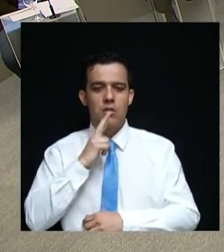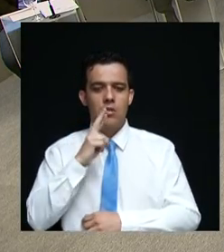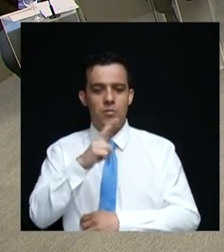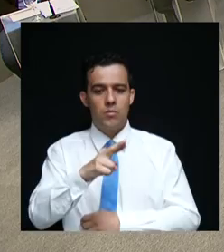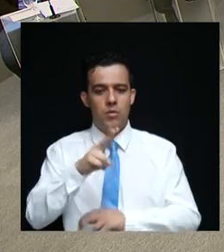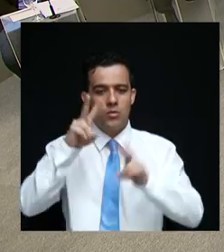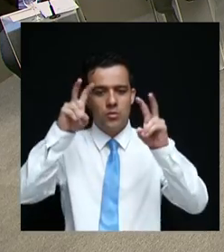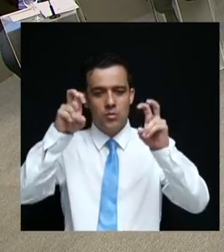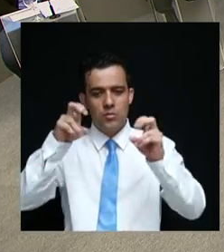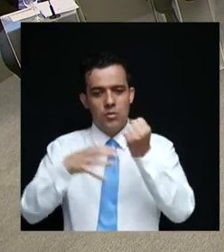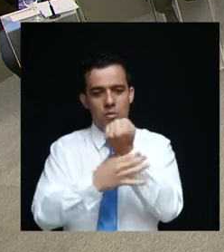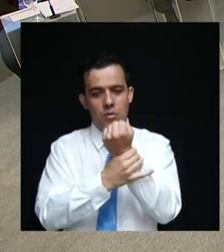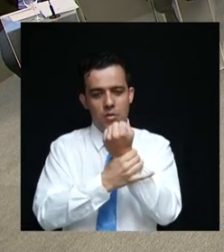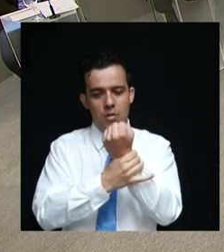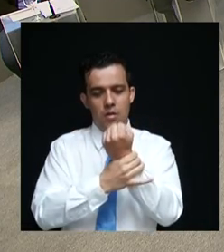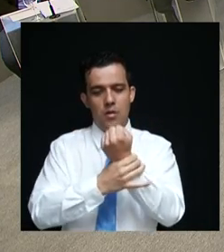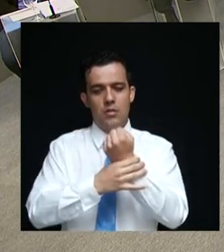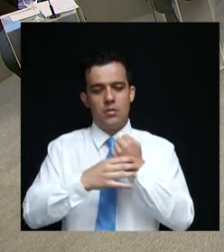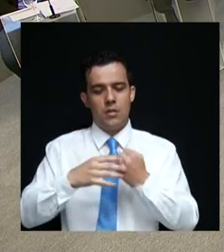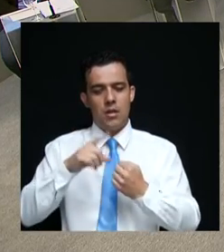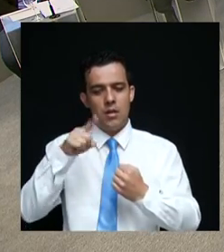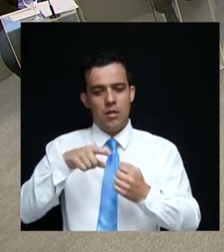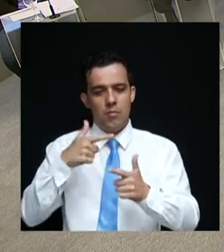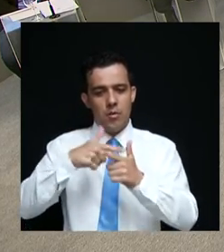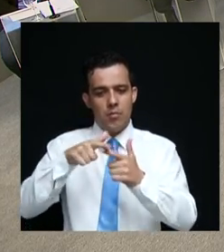pública houve um problema com o microfone e o áudio ficou prejudicado.